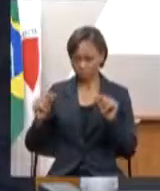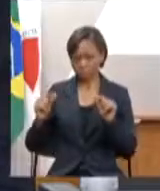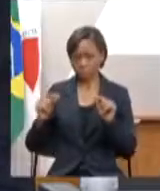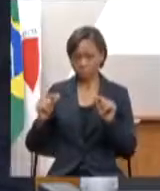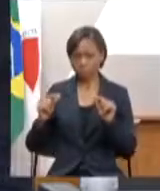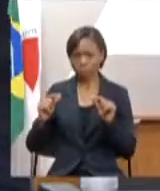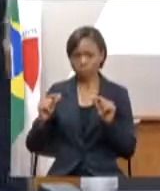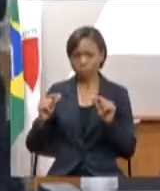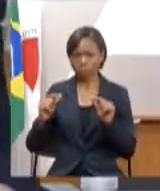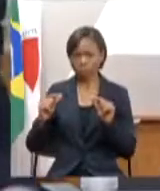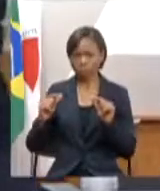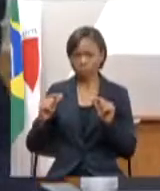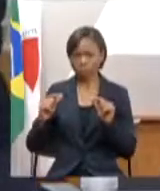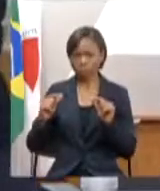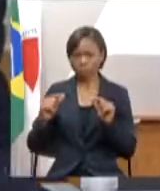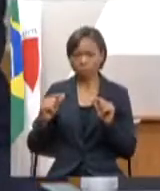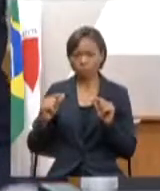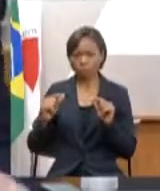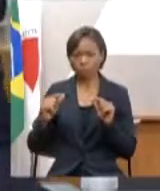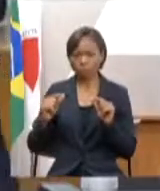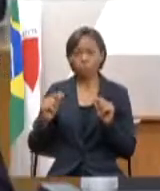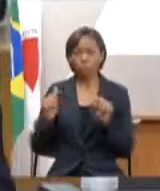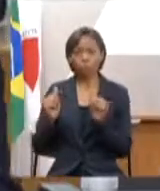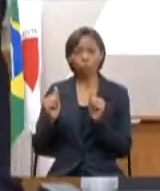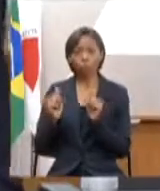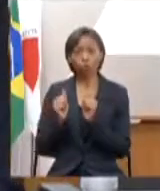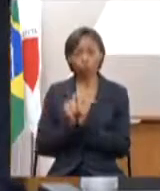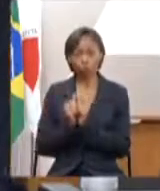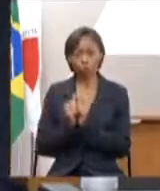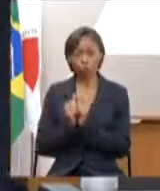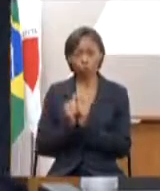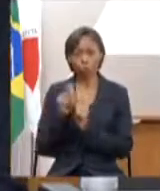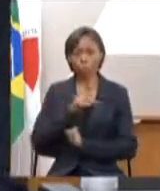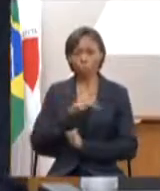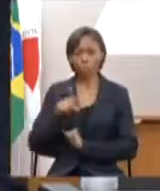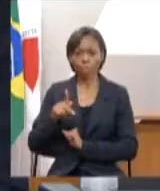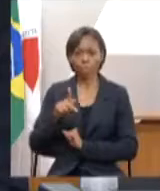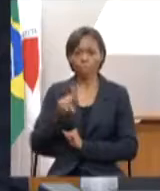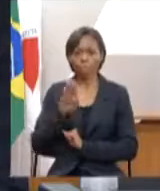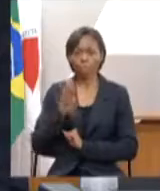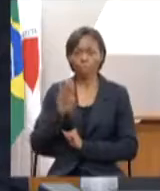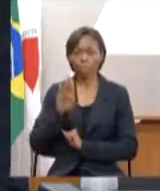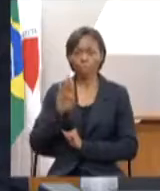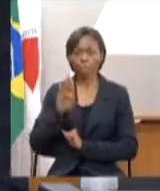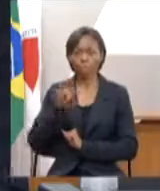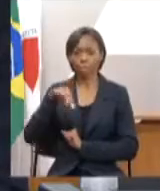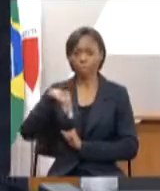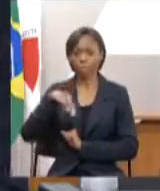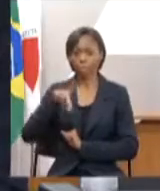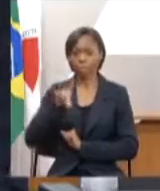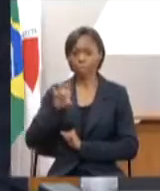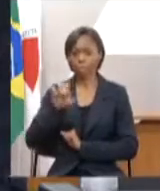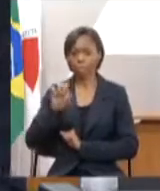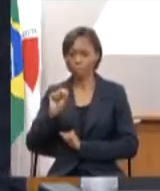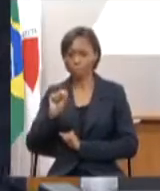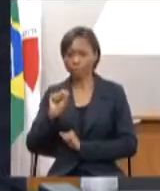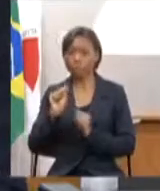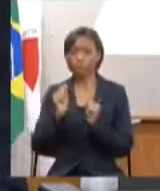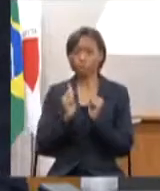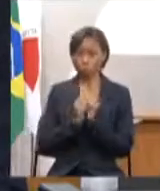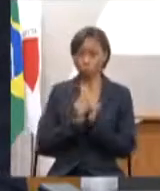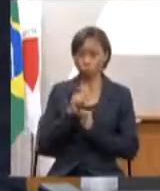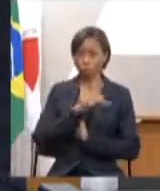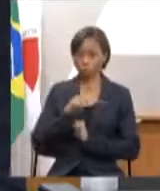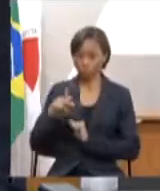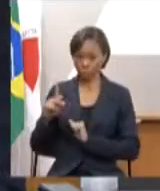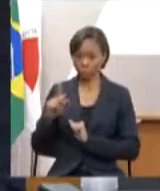estivemos com o presidente do BNDES com o presidente da república e mais